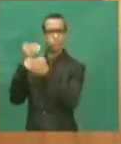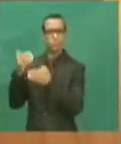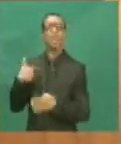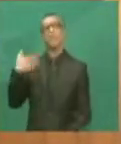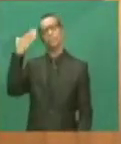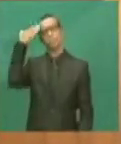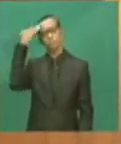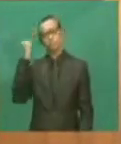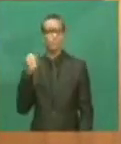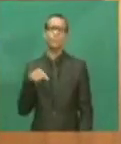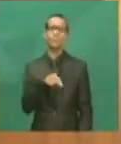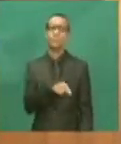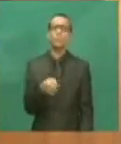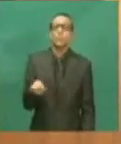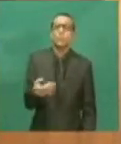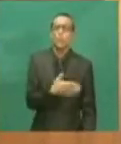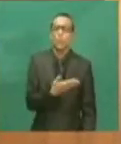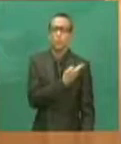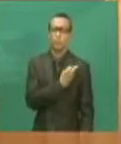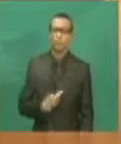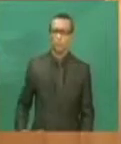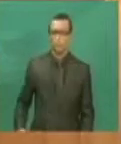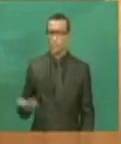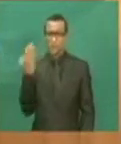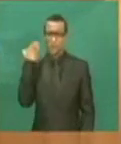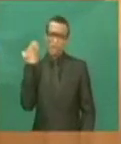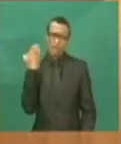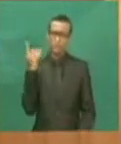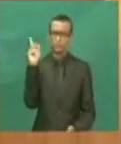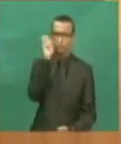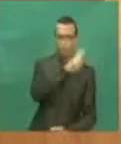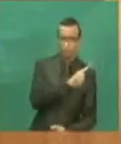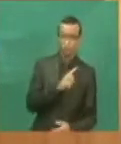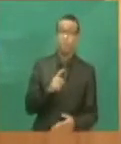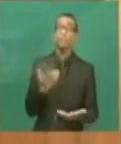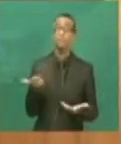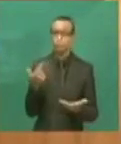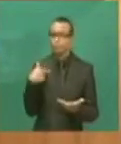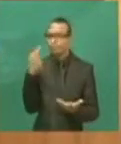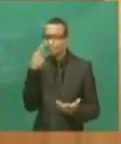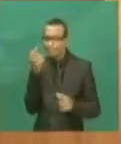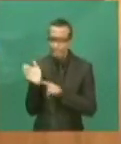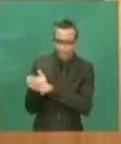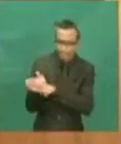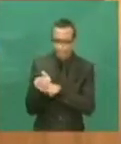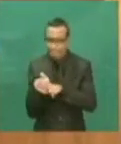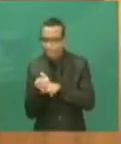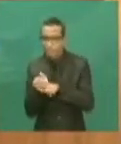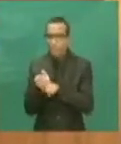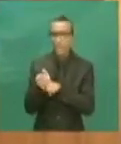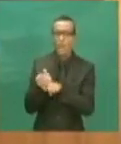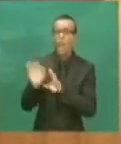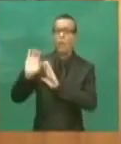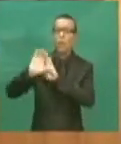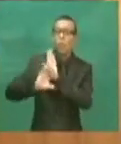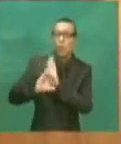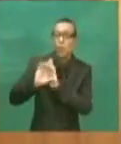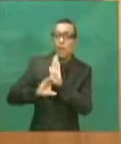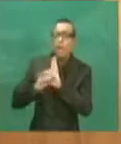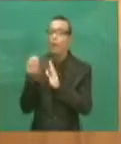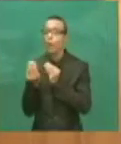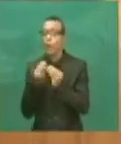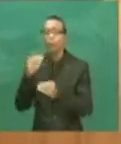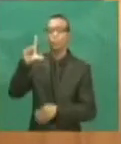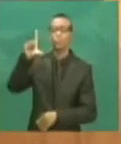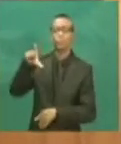da expectativa temporal. Não havia como fazer diferente e foi buscar nos currículos a escolha dos